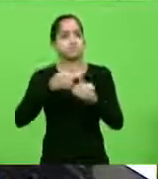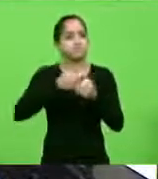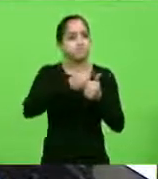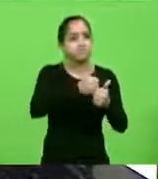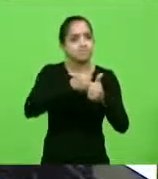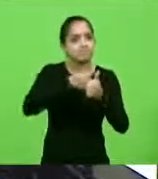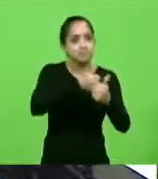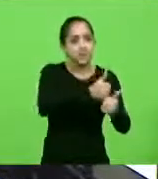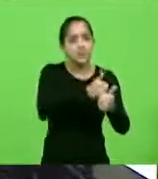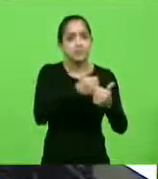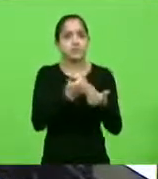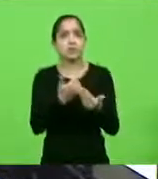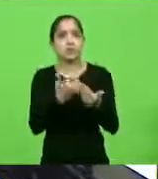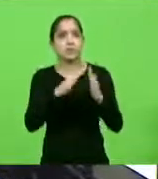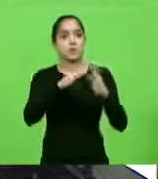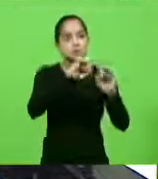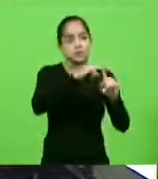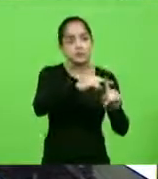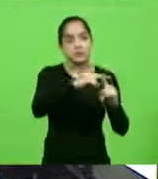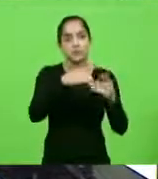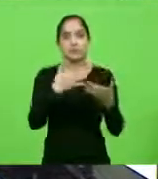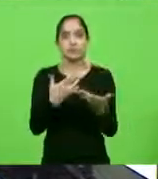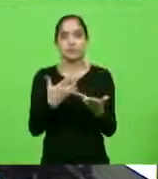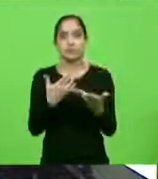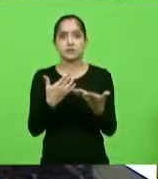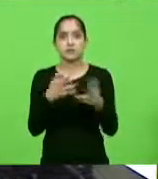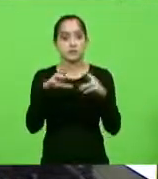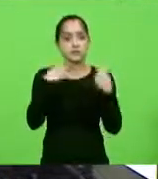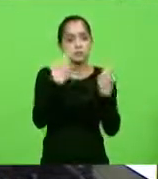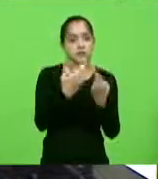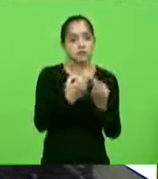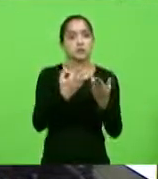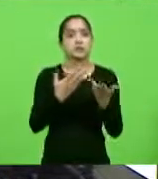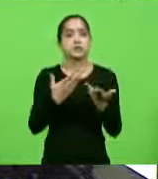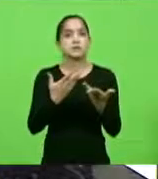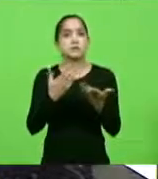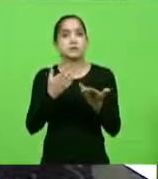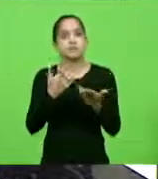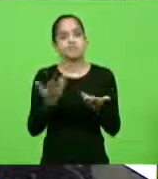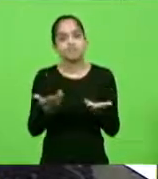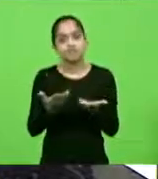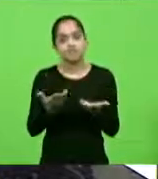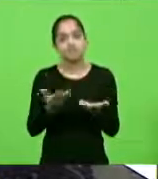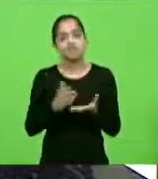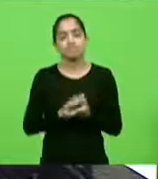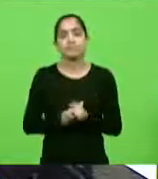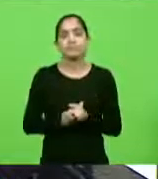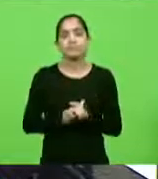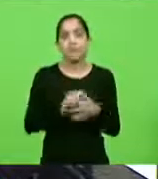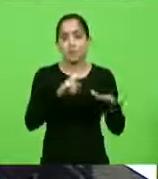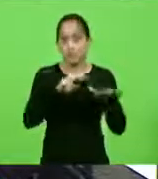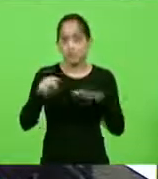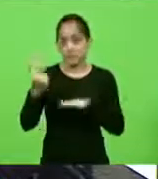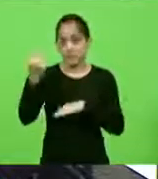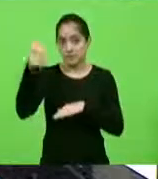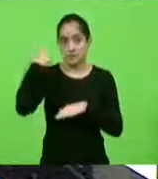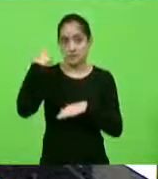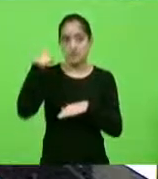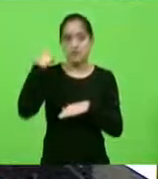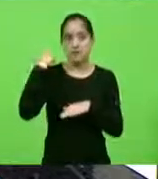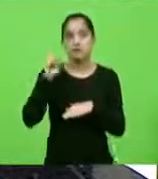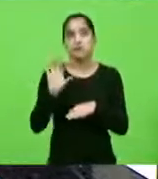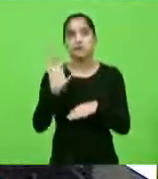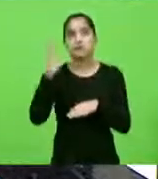aos cultos, às igrejas. E assim, nós nos vemos como discussões na semana passada, onde,